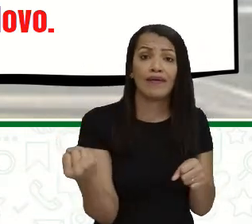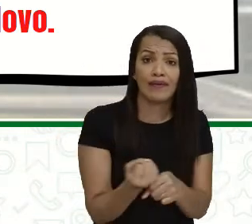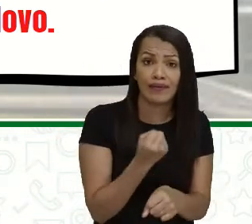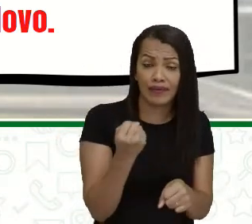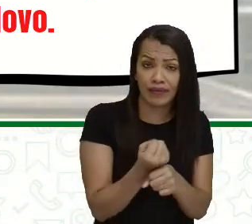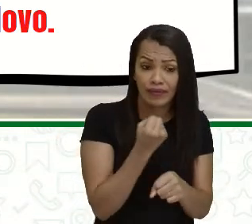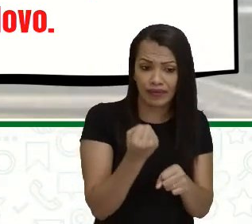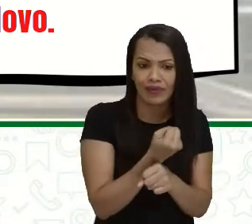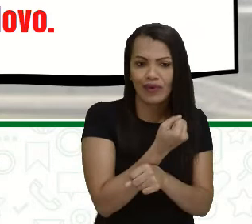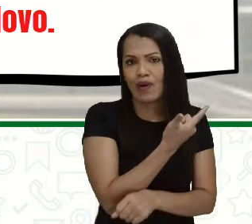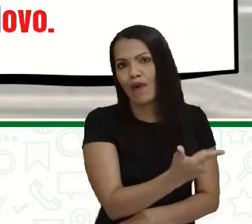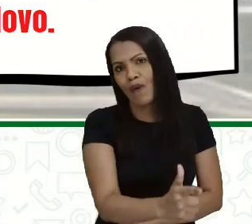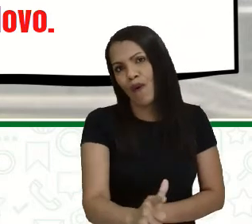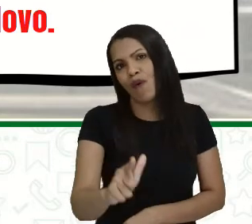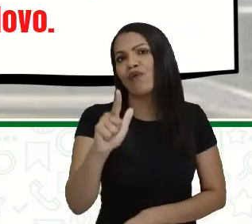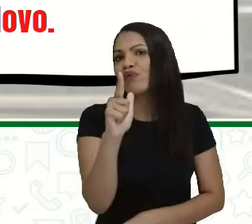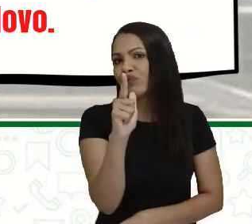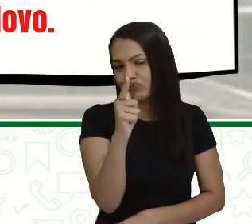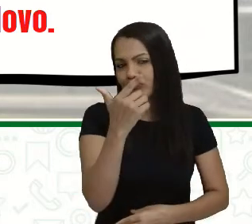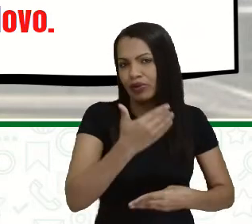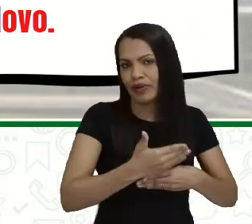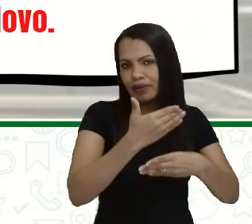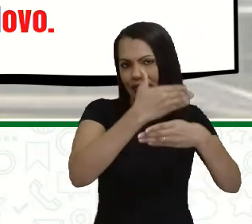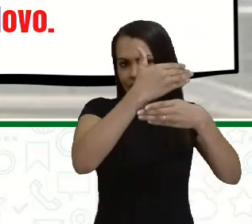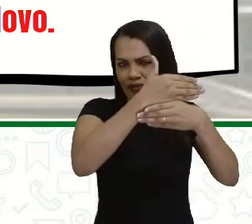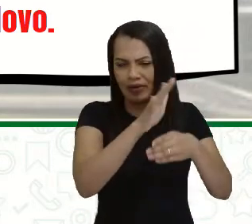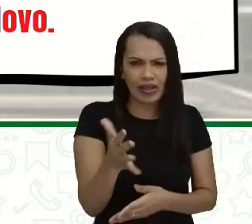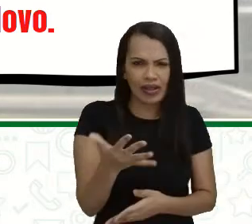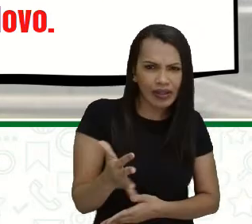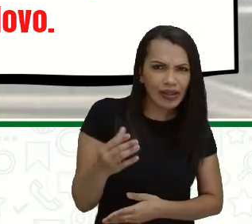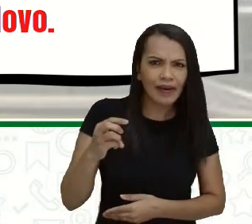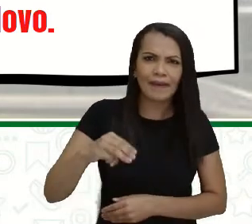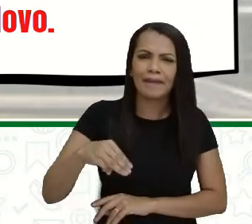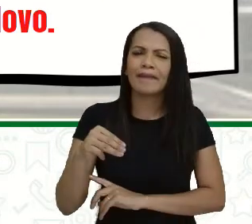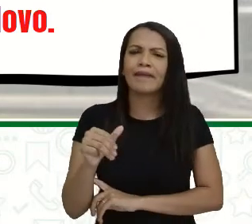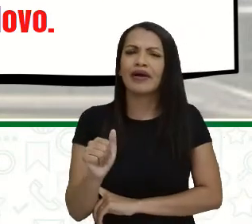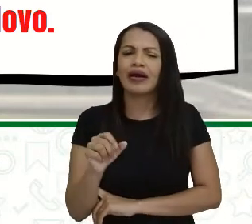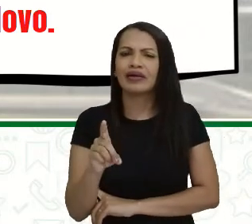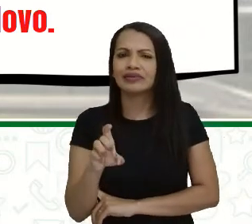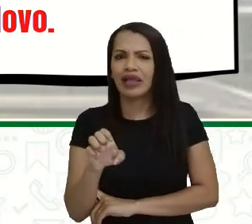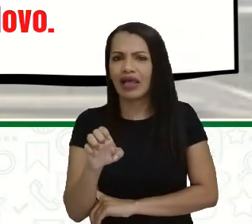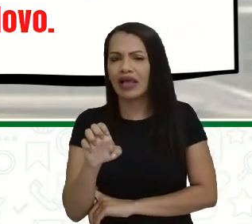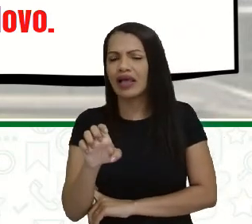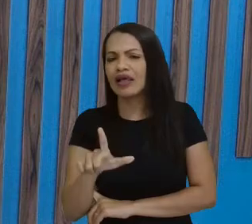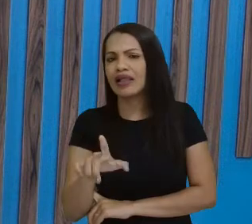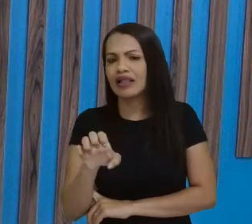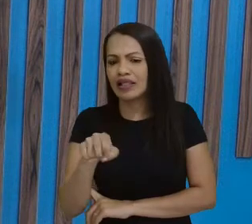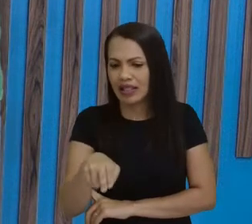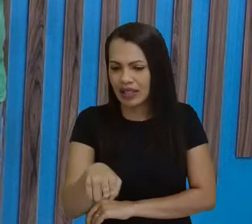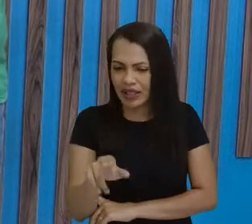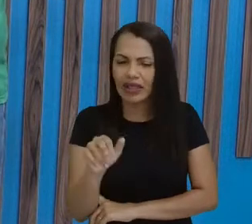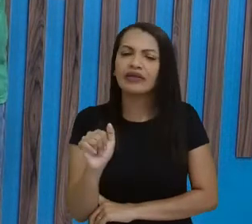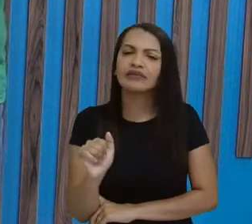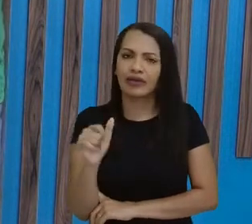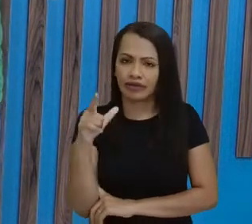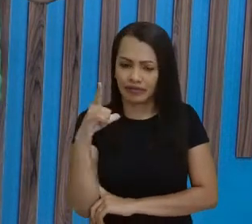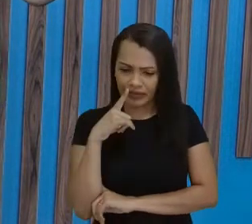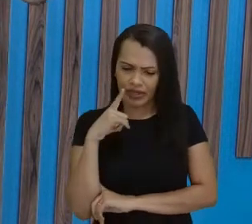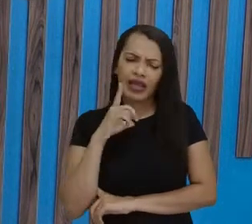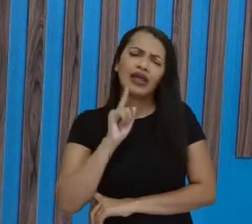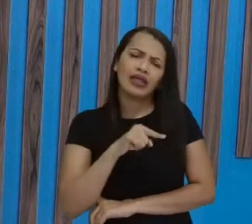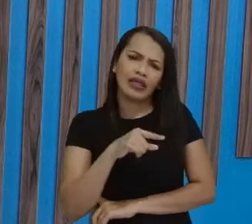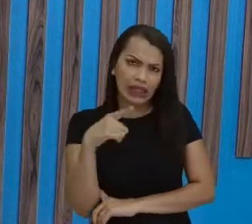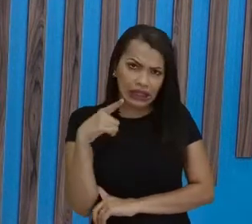imediação ali do Engenho da Madalena, e os chamaram de Arraial Novo. Você tem Arraial do Bom